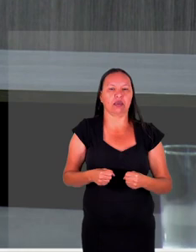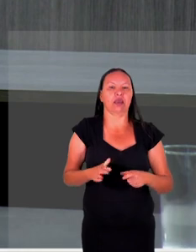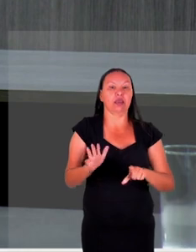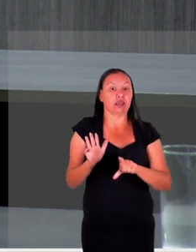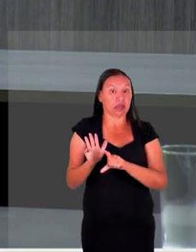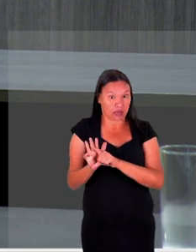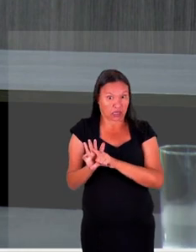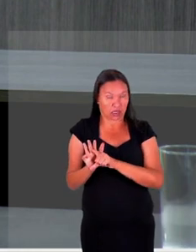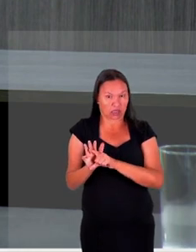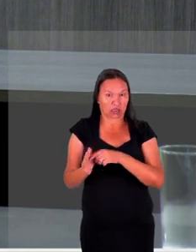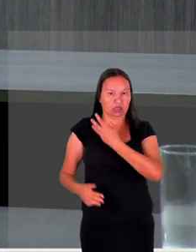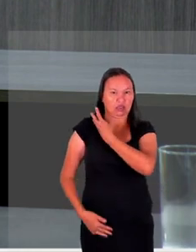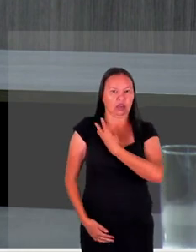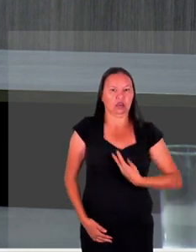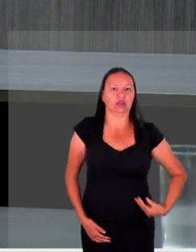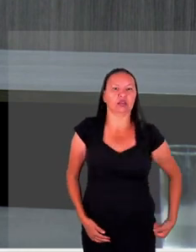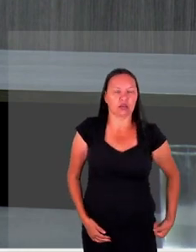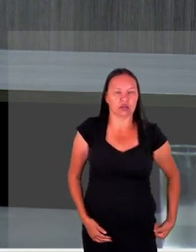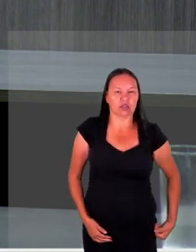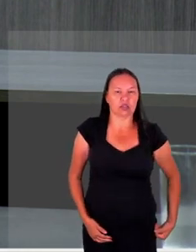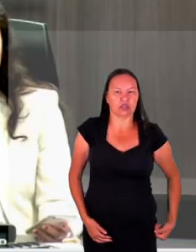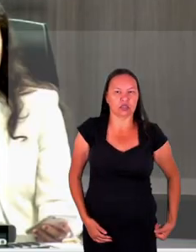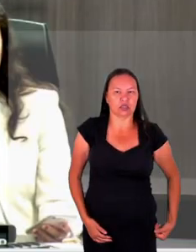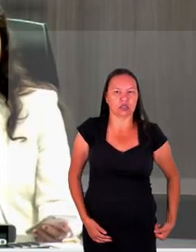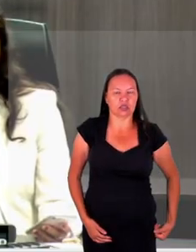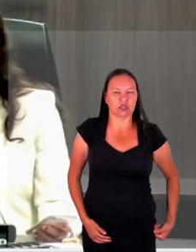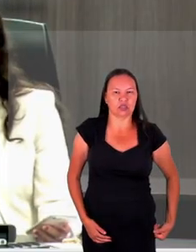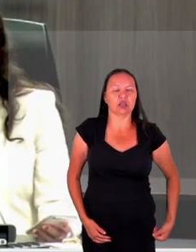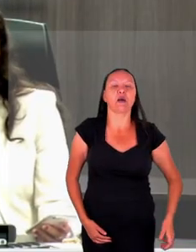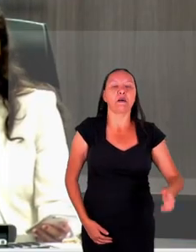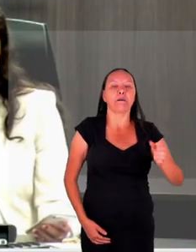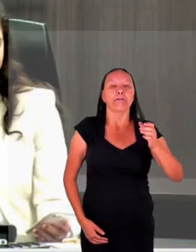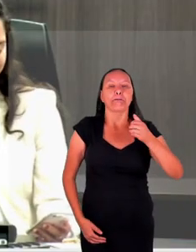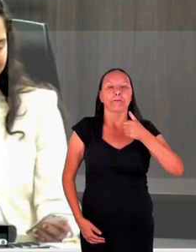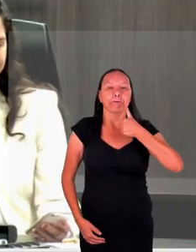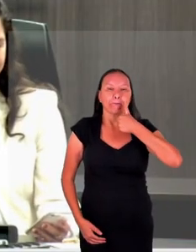quem quer quem quer ser o pai da criança da resposta